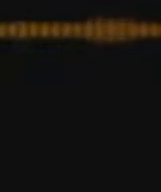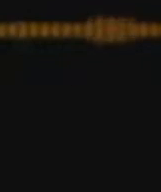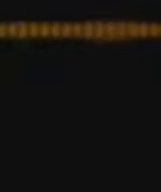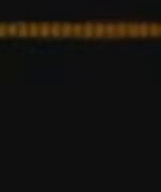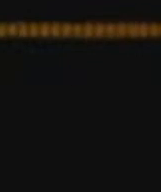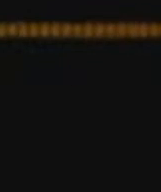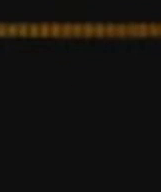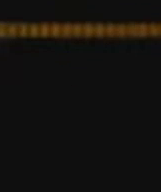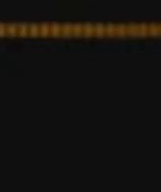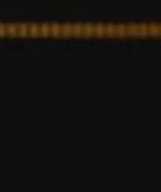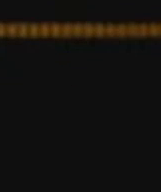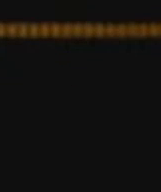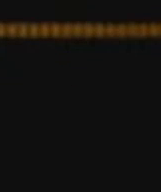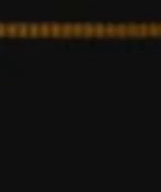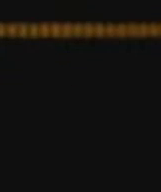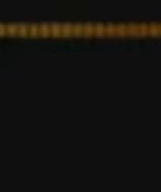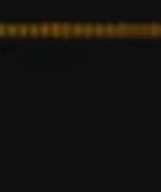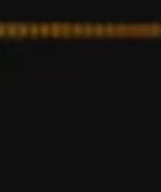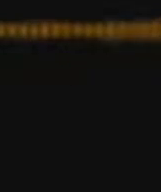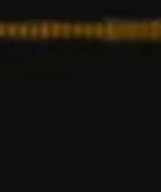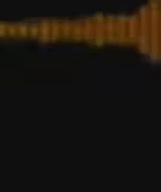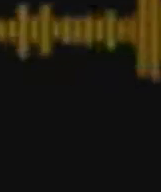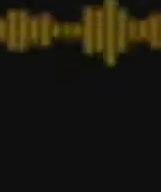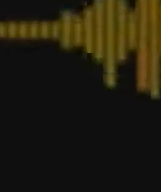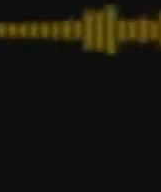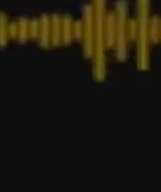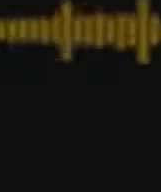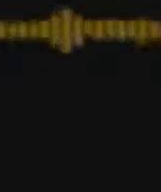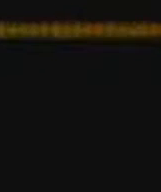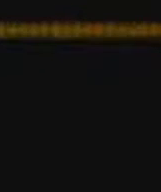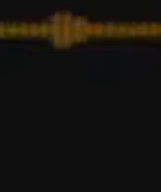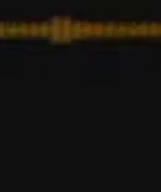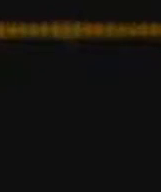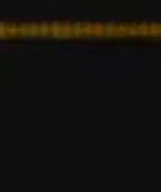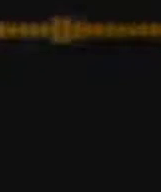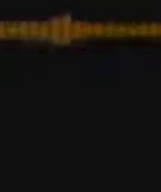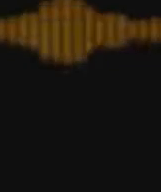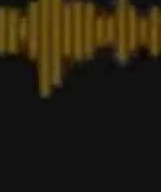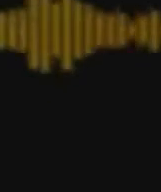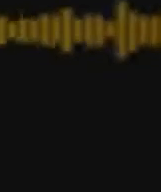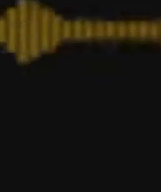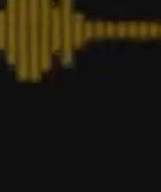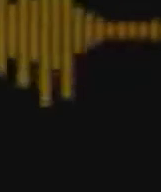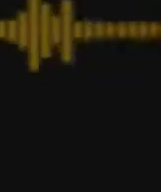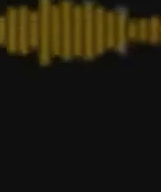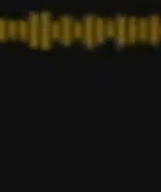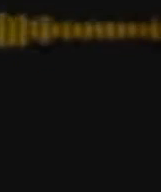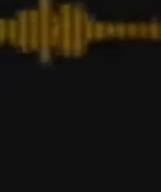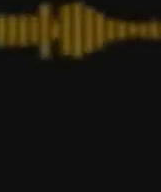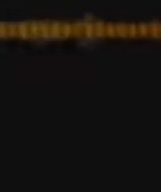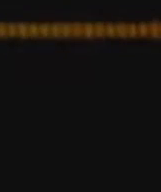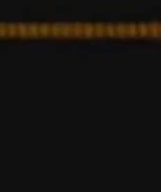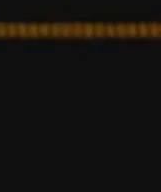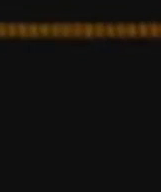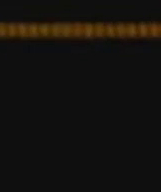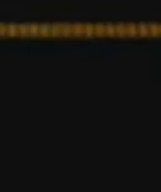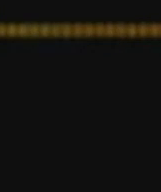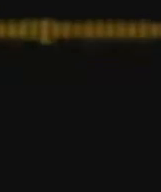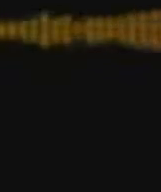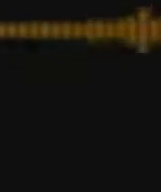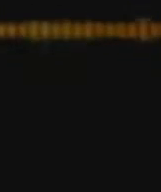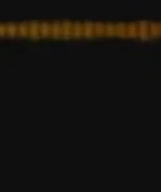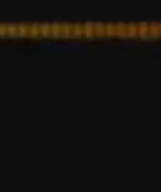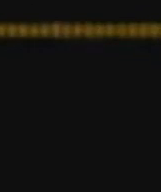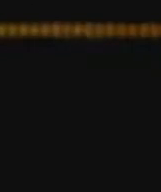Porém, o senhor de ele, ele tem que ver ele. Ele era parcial, quer dizer, ele levava a parte particular dele